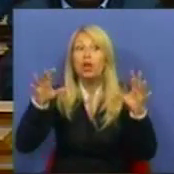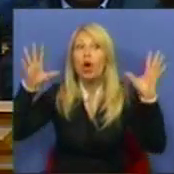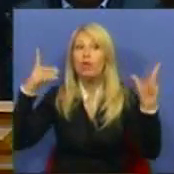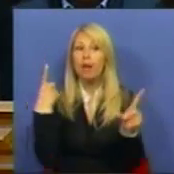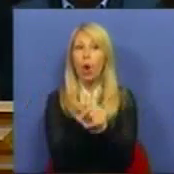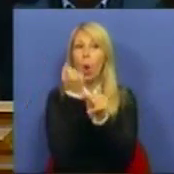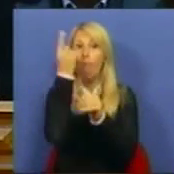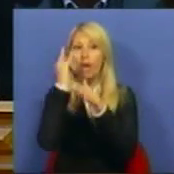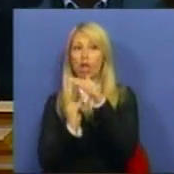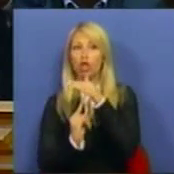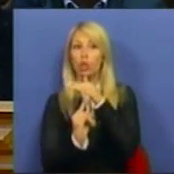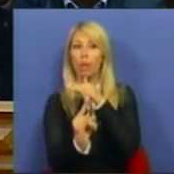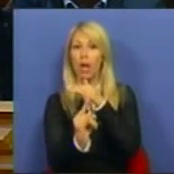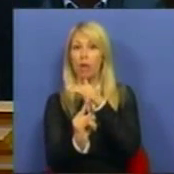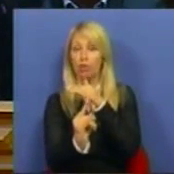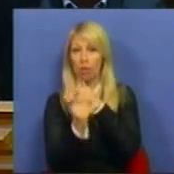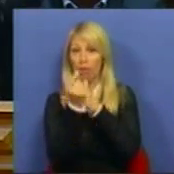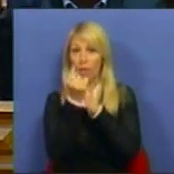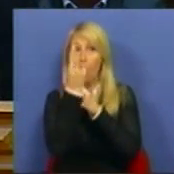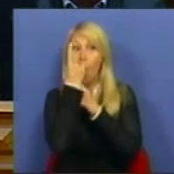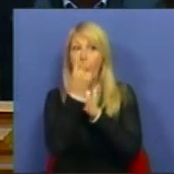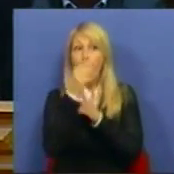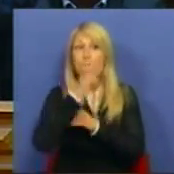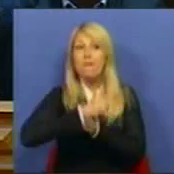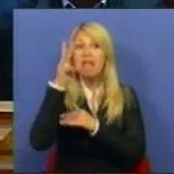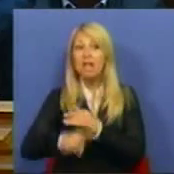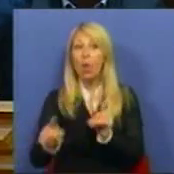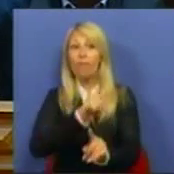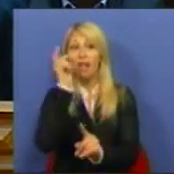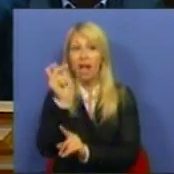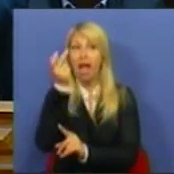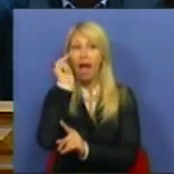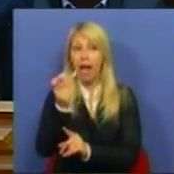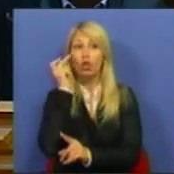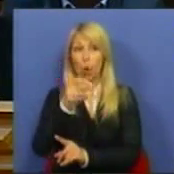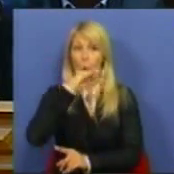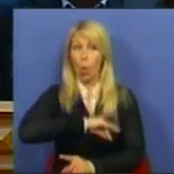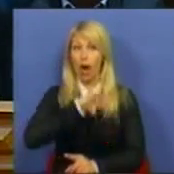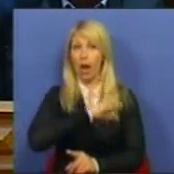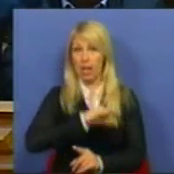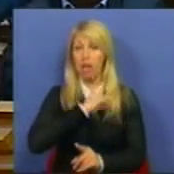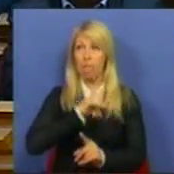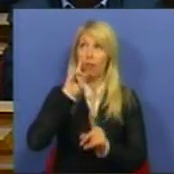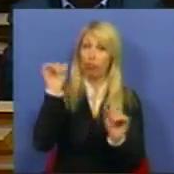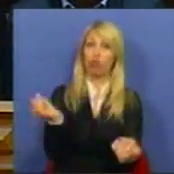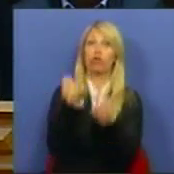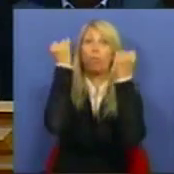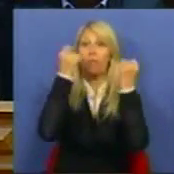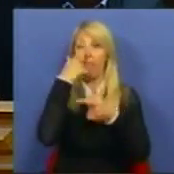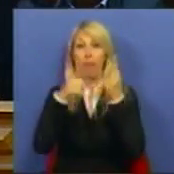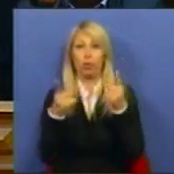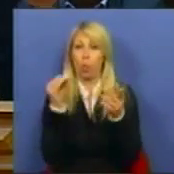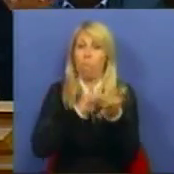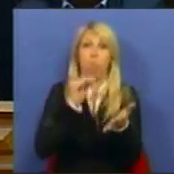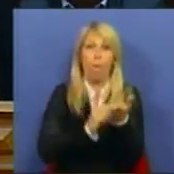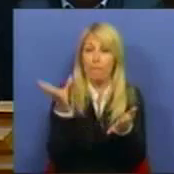custam um milhão de anos de um rendimento de sobrevivência para o mais pobre dos mais pobres, mas que não quer